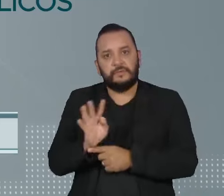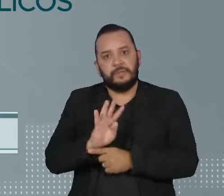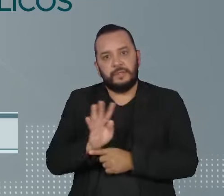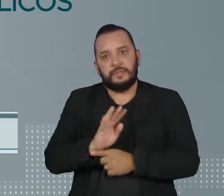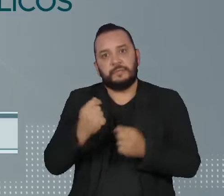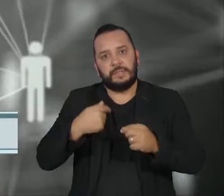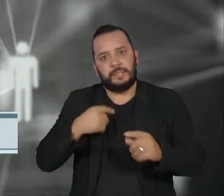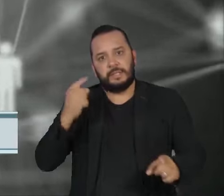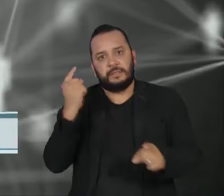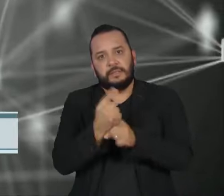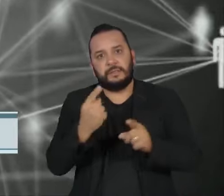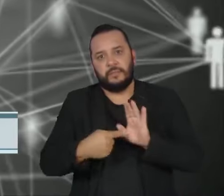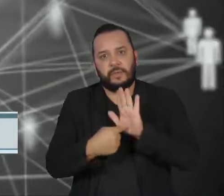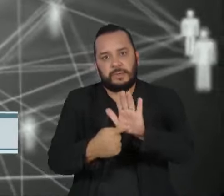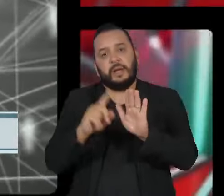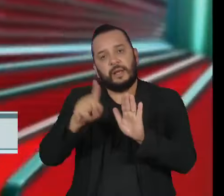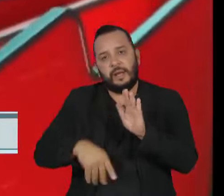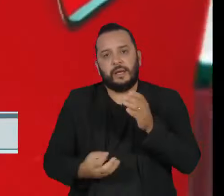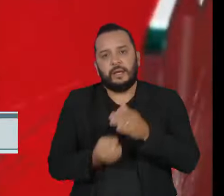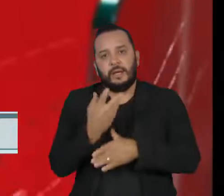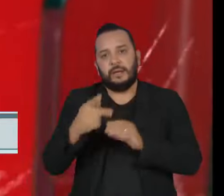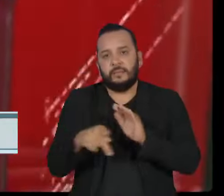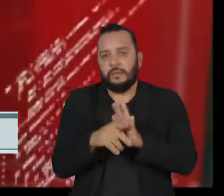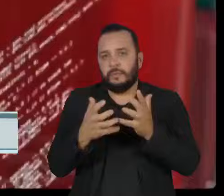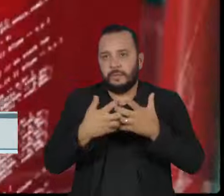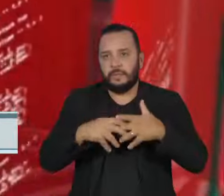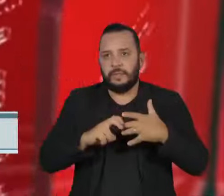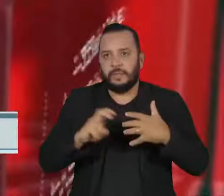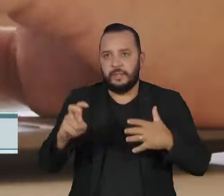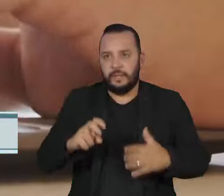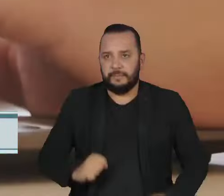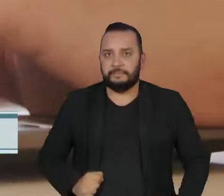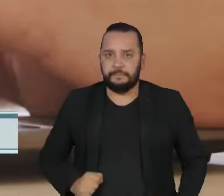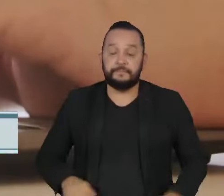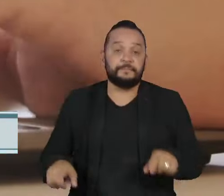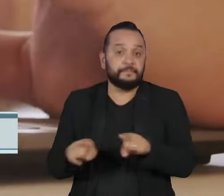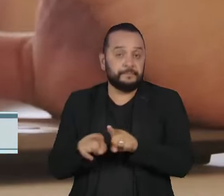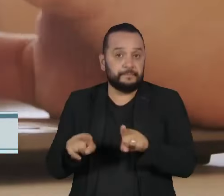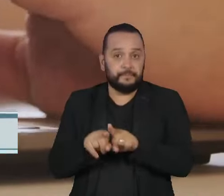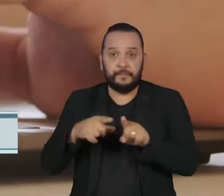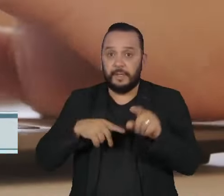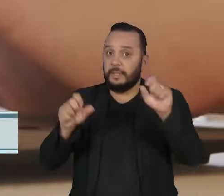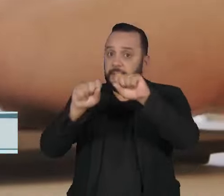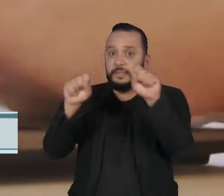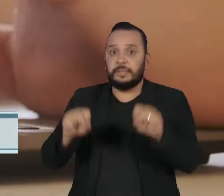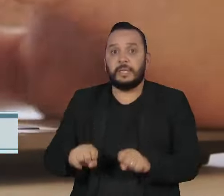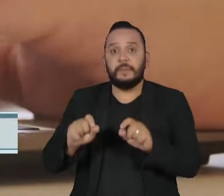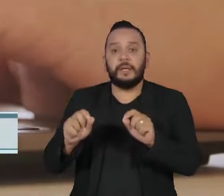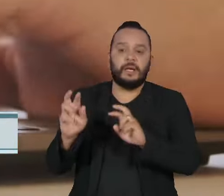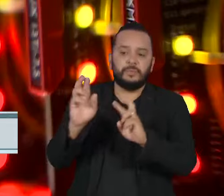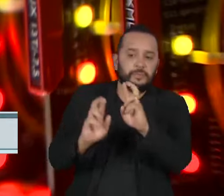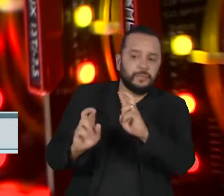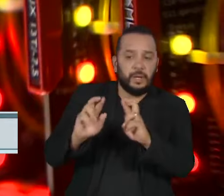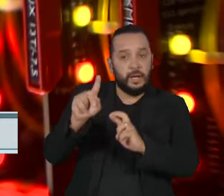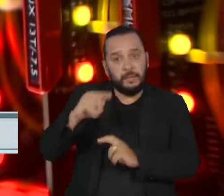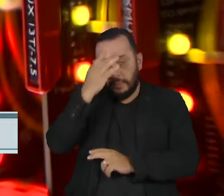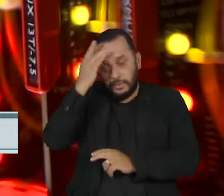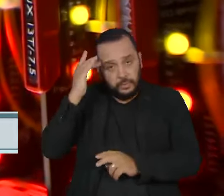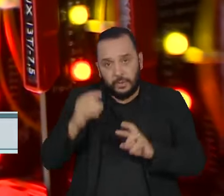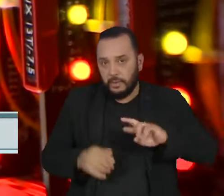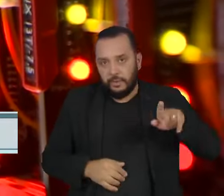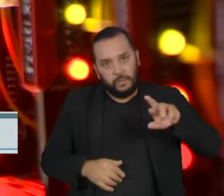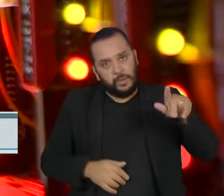identificadas. A lei prevê ainda que a supervisão do sistema será feita por pessoas e não por outros